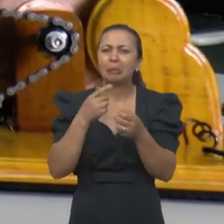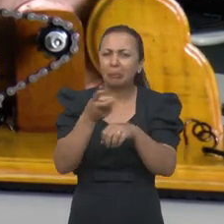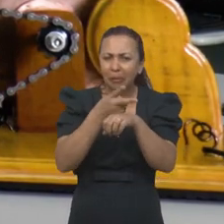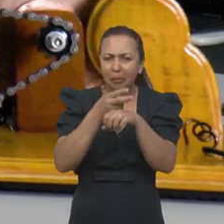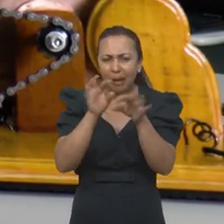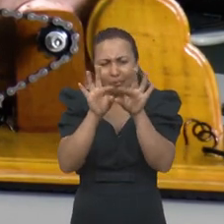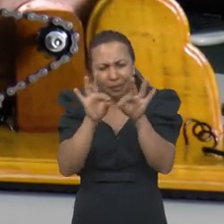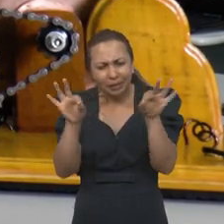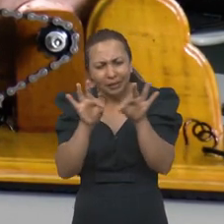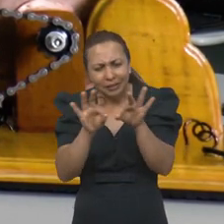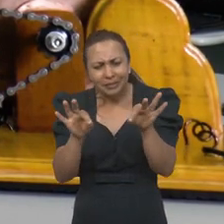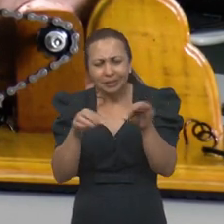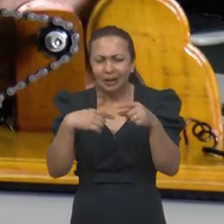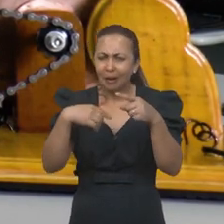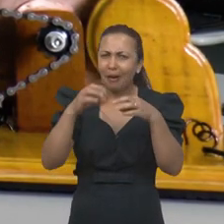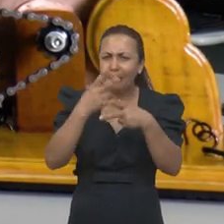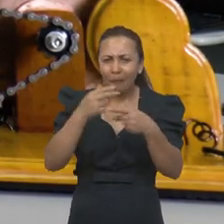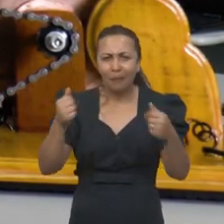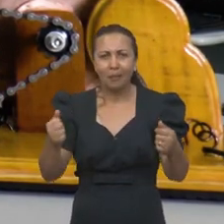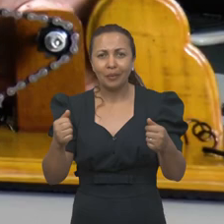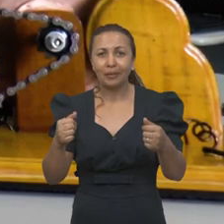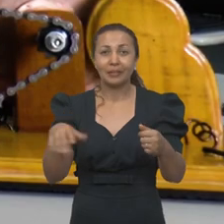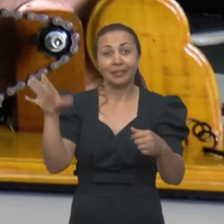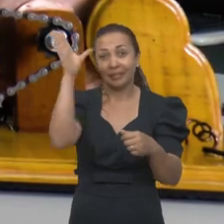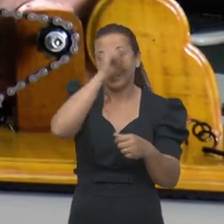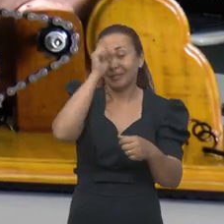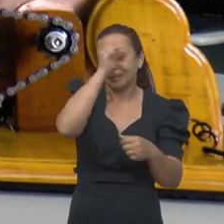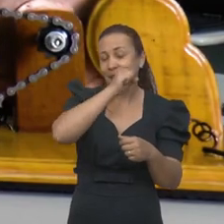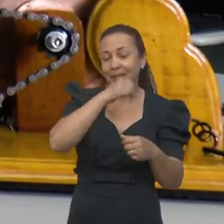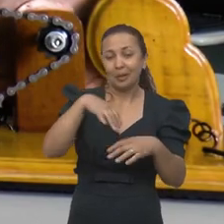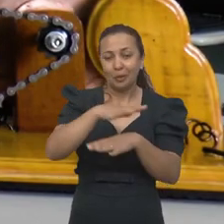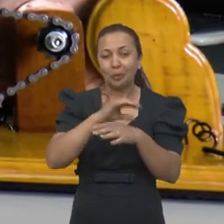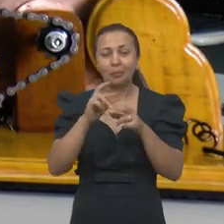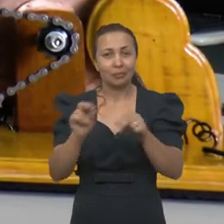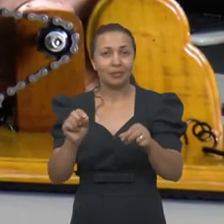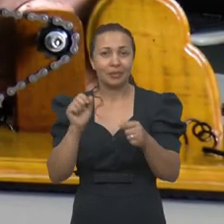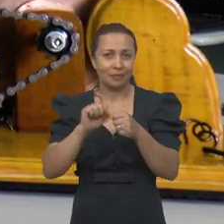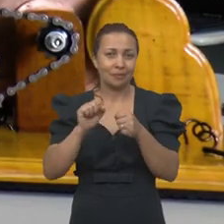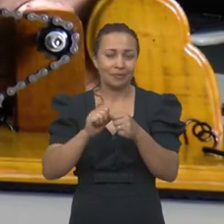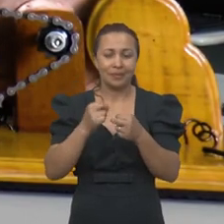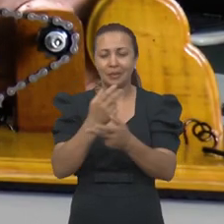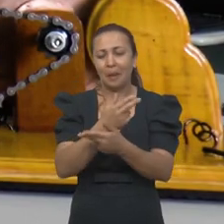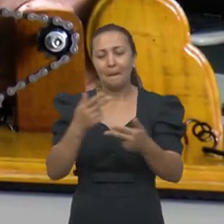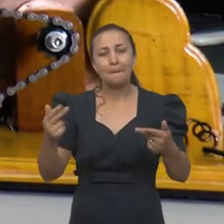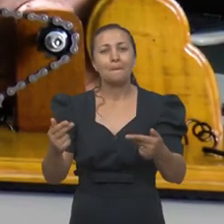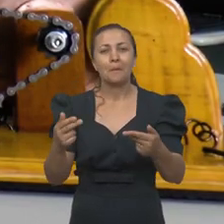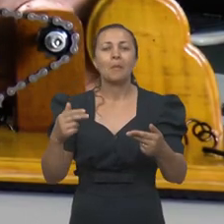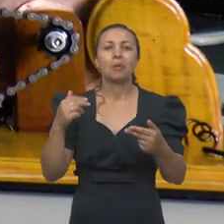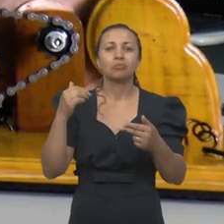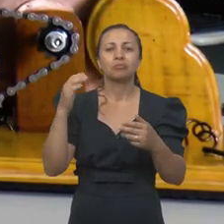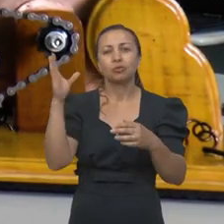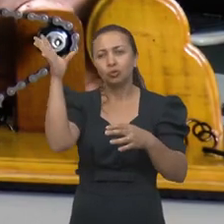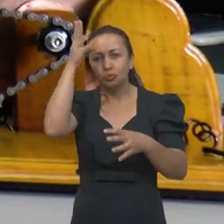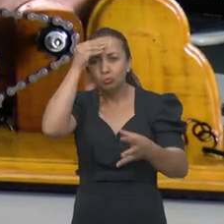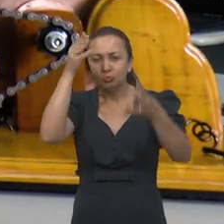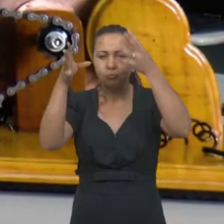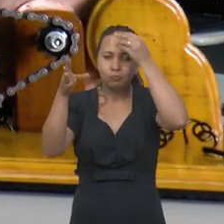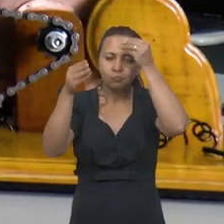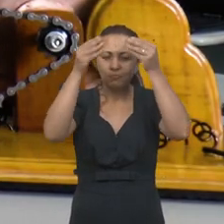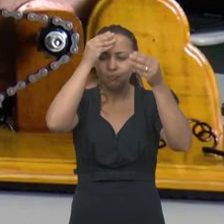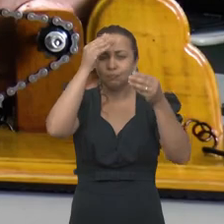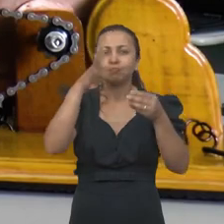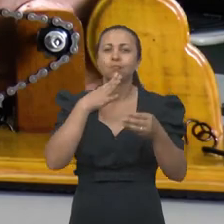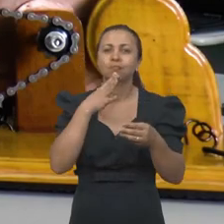medir coisas e adquirir conhecimento sobre aquilo? E aí o aluno faria esse mesmo processo, de adquirir